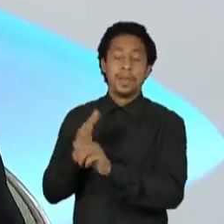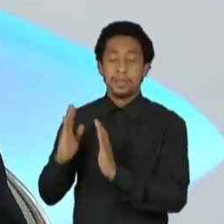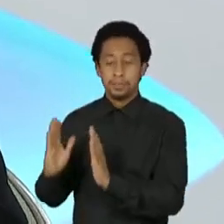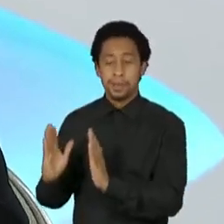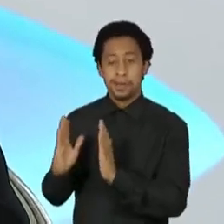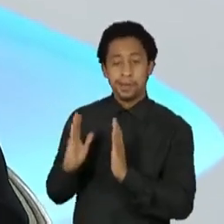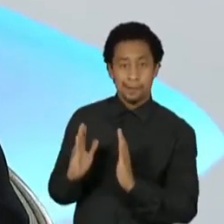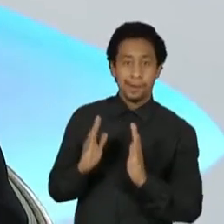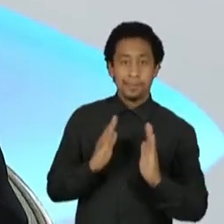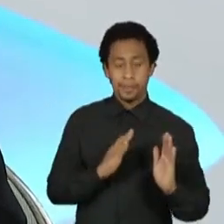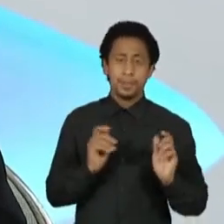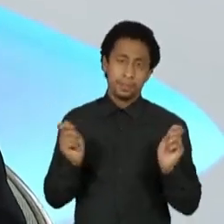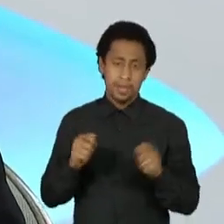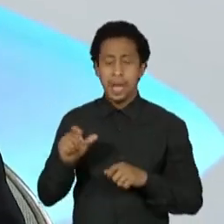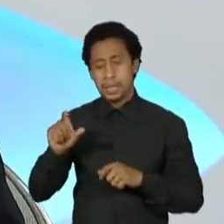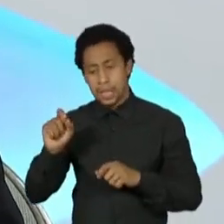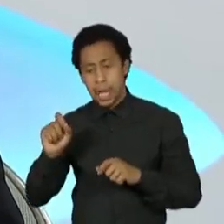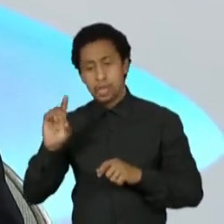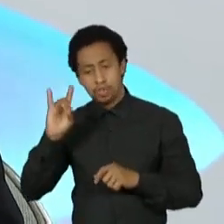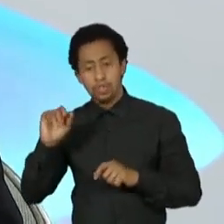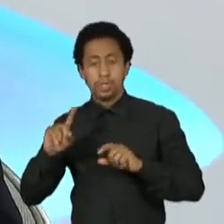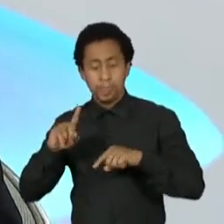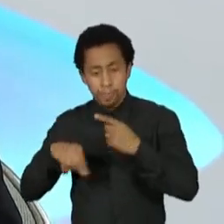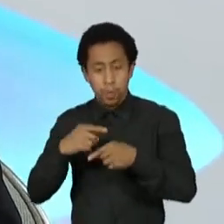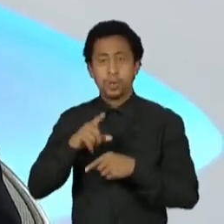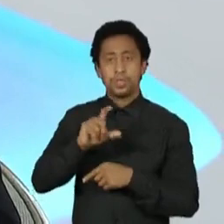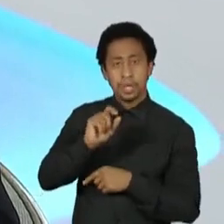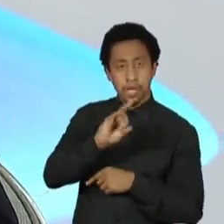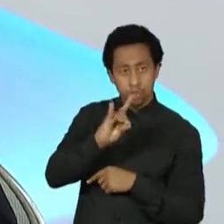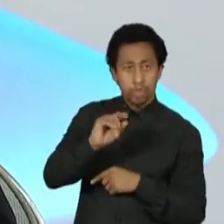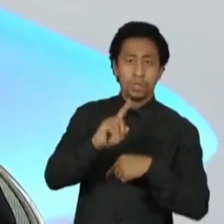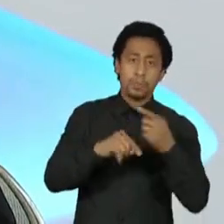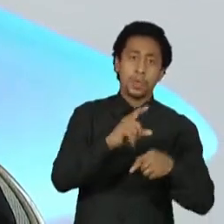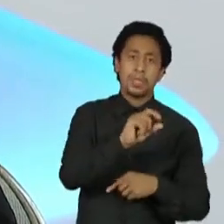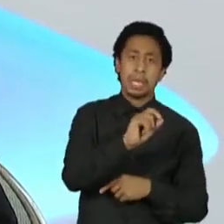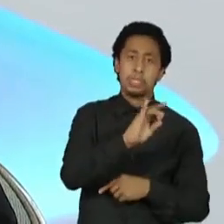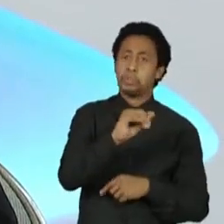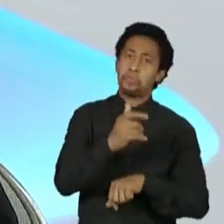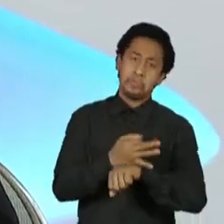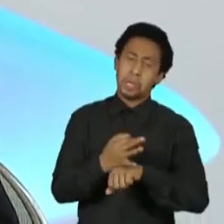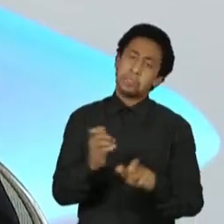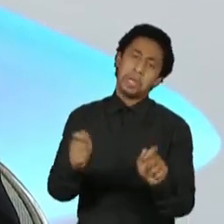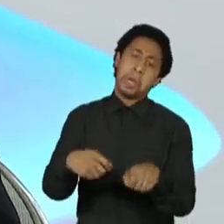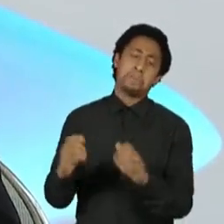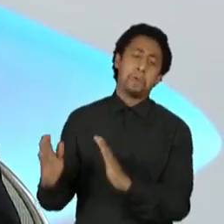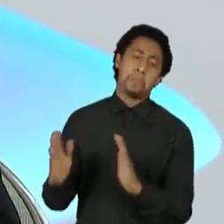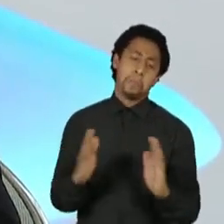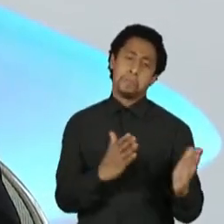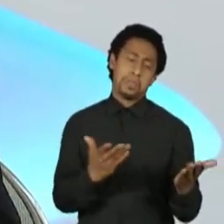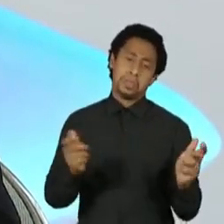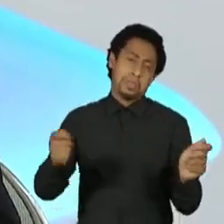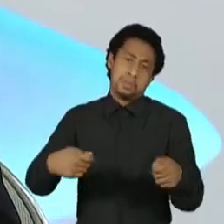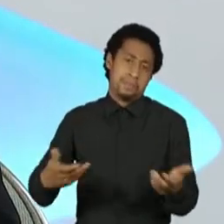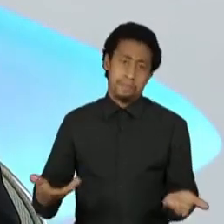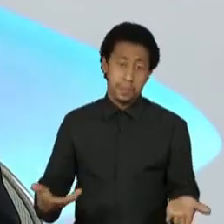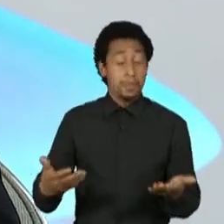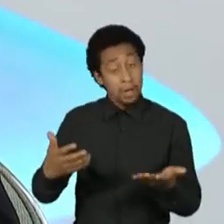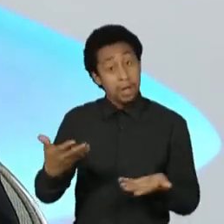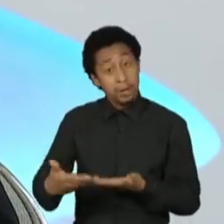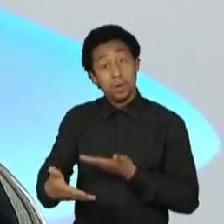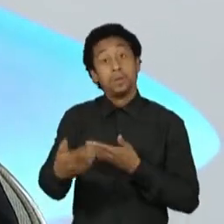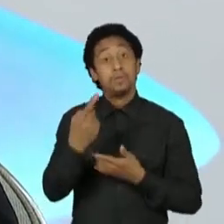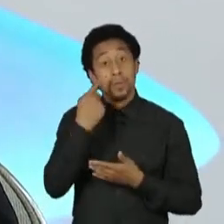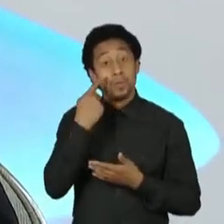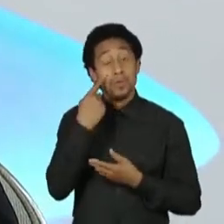Enfim, o tempo dirá, mas eu tenho convicção. Tenho convicção que a gente precisa só aperfeiçoar a reforma trabalhista e olhar para frente. Agora é hora da